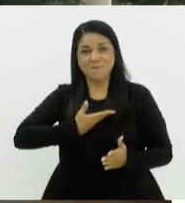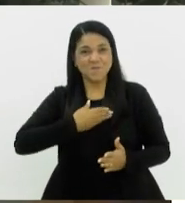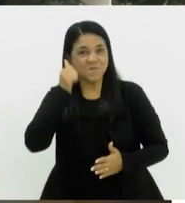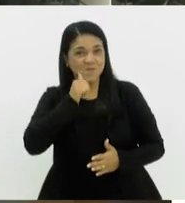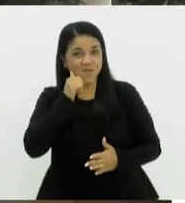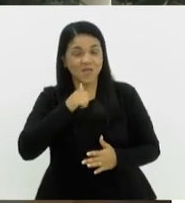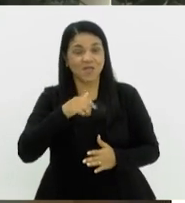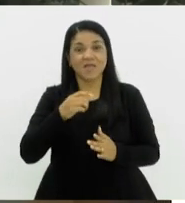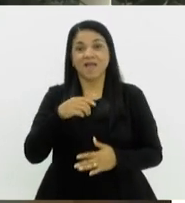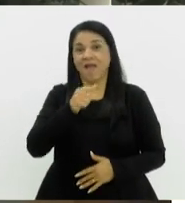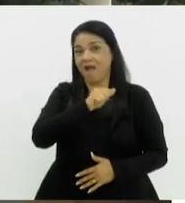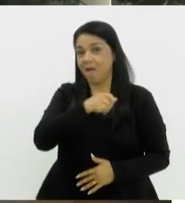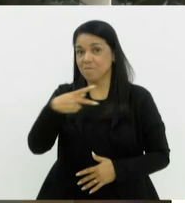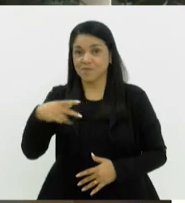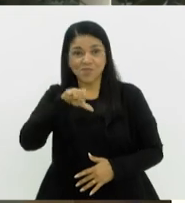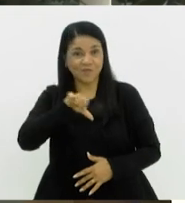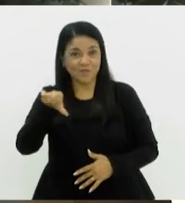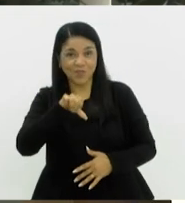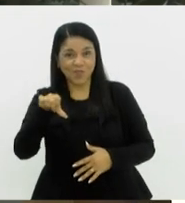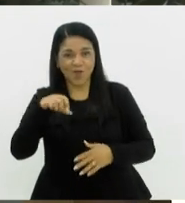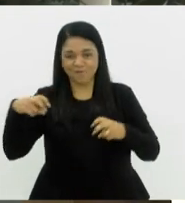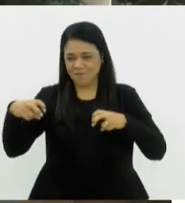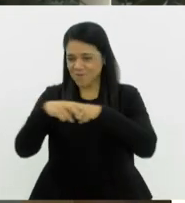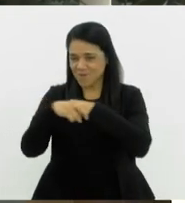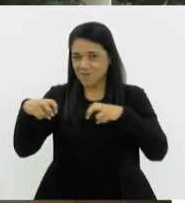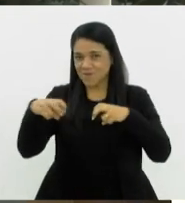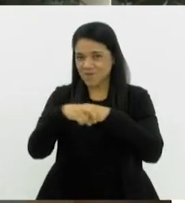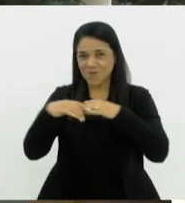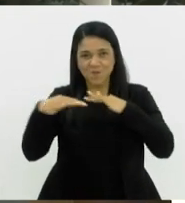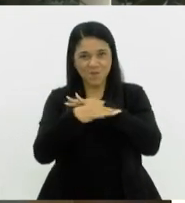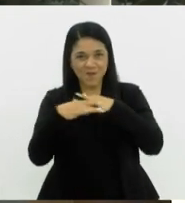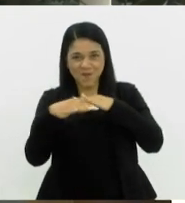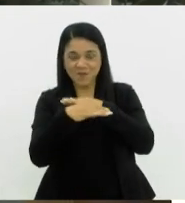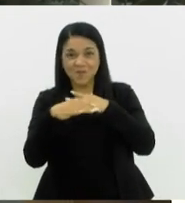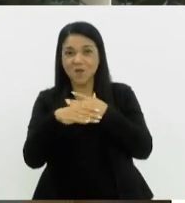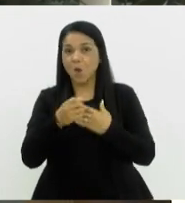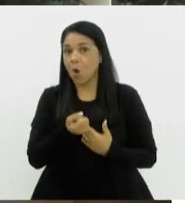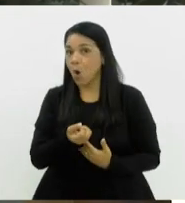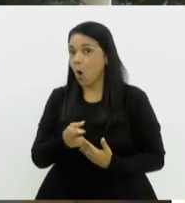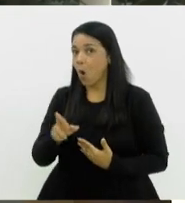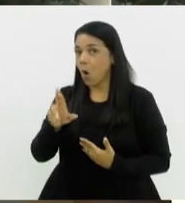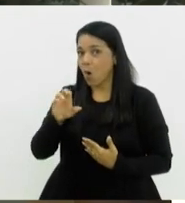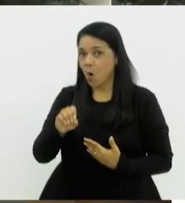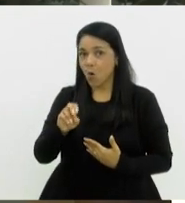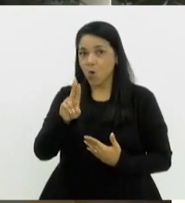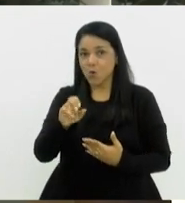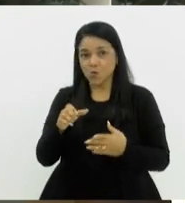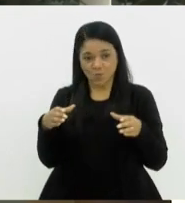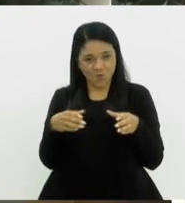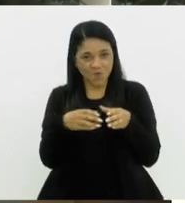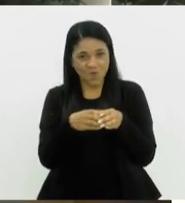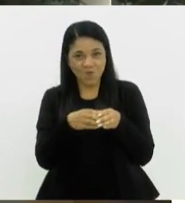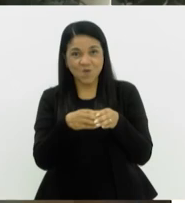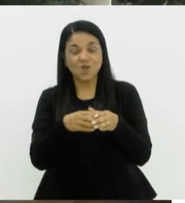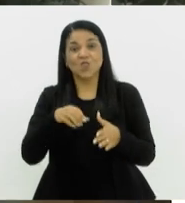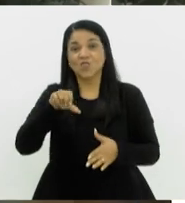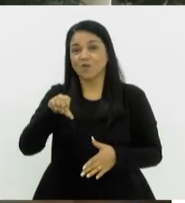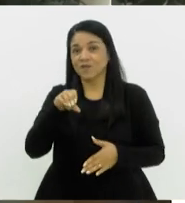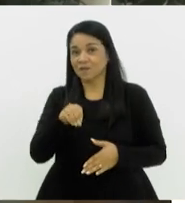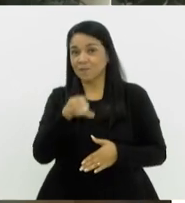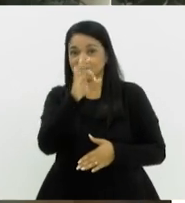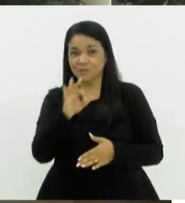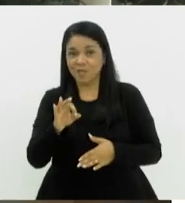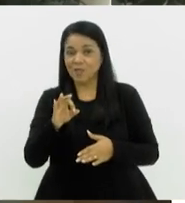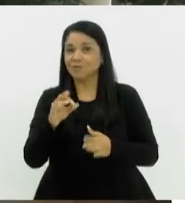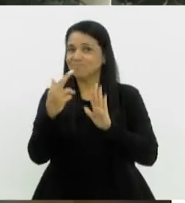que é um aplicativo de mobilidade urbana. A 99 obteve a classificação ouro por atender mais de 90% dos requisitos